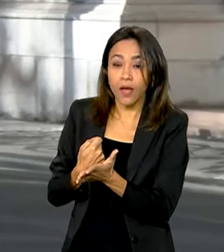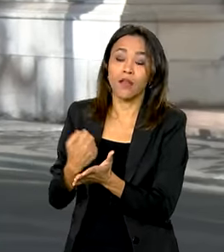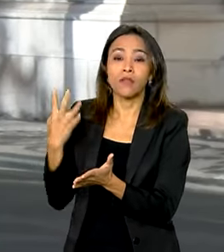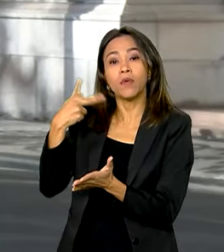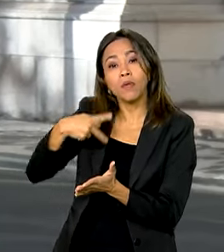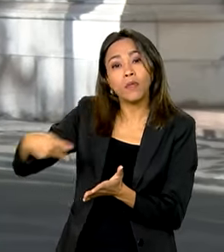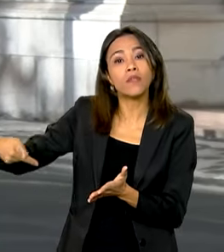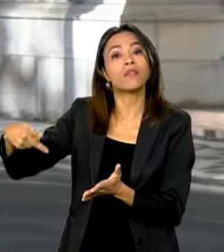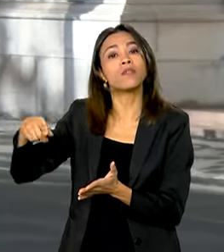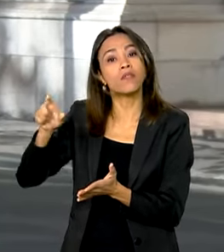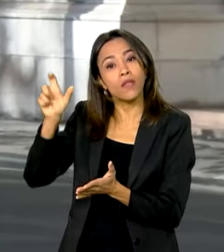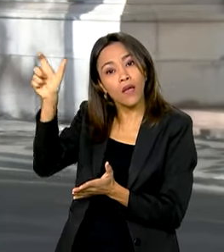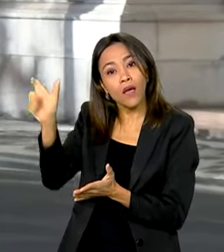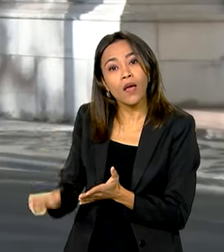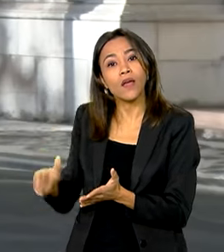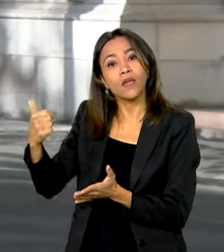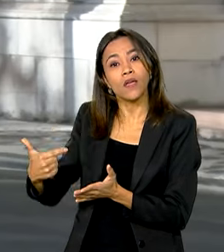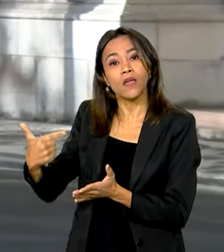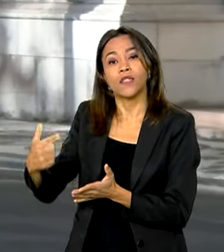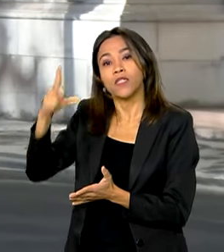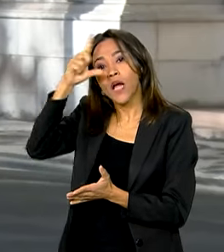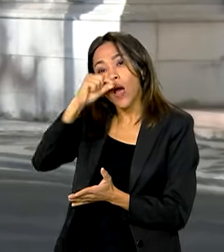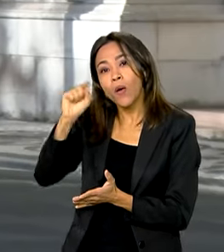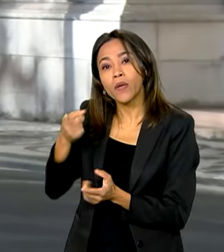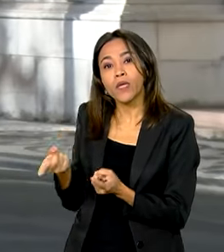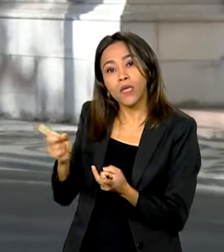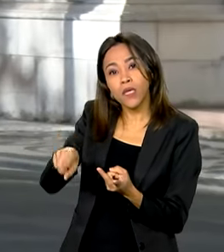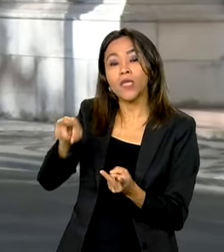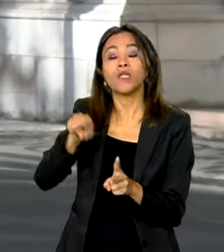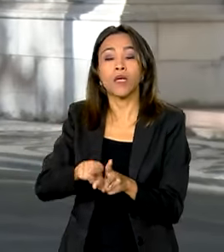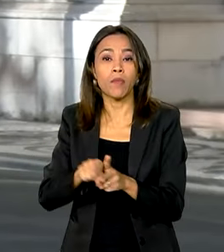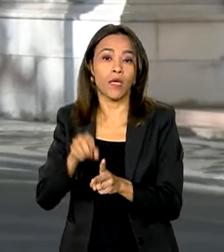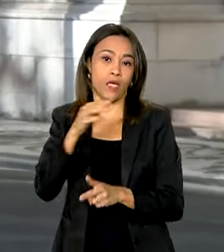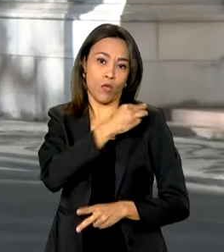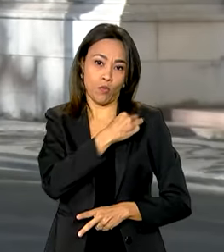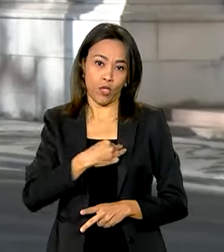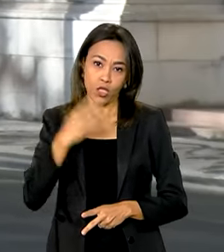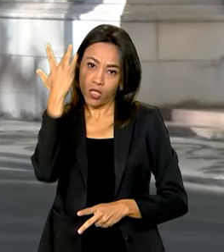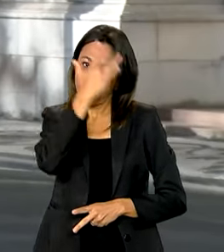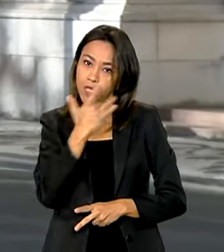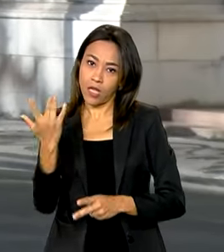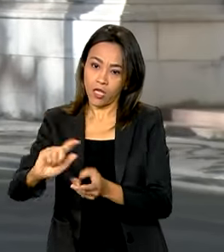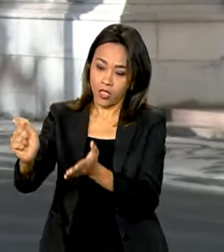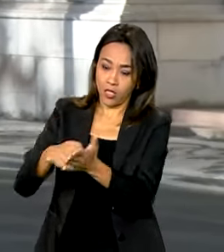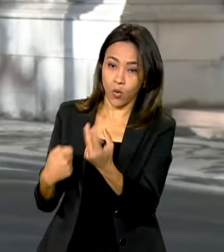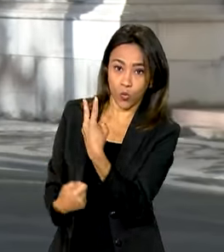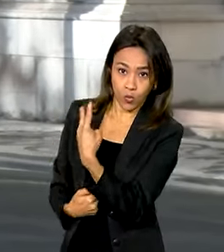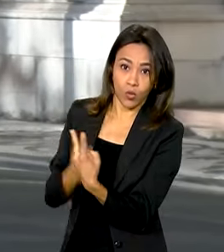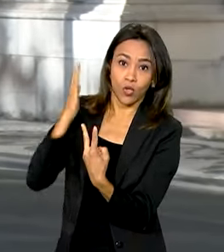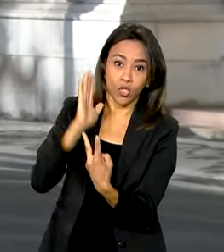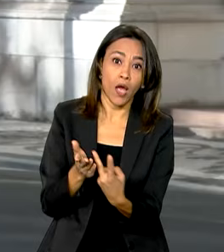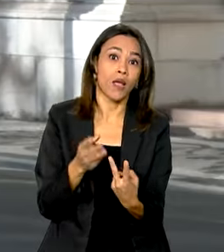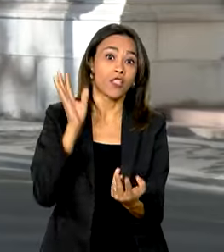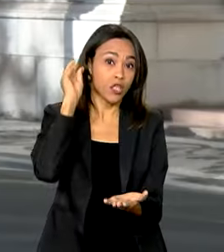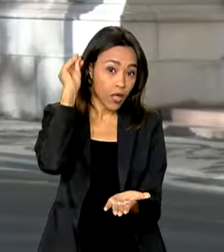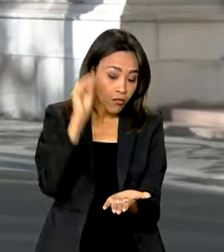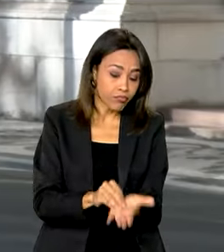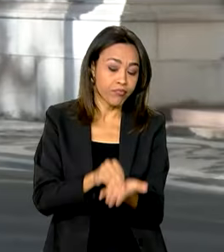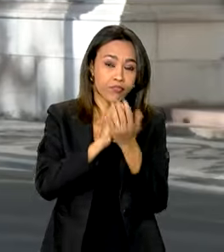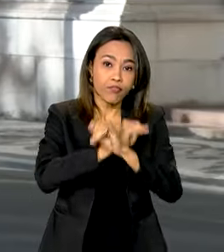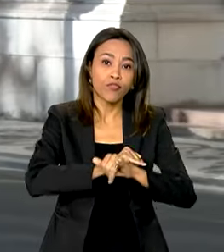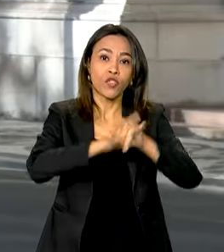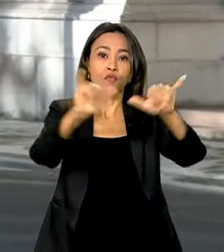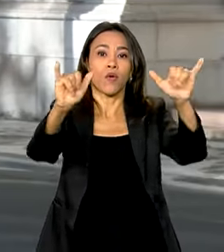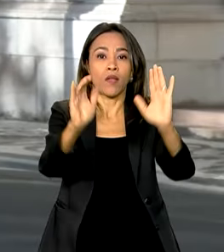Geraldo Alckmin, e pelo ministro da Fazenda, Fernando Haddad. O texto está publicado no Diário Oficial da União.